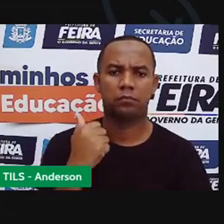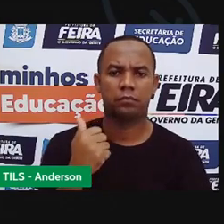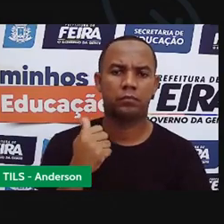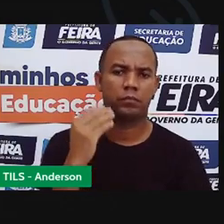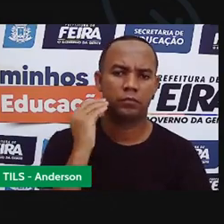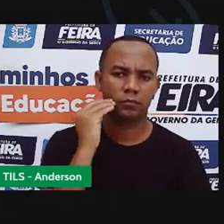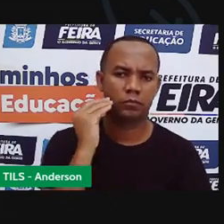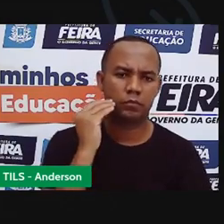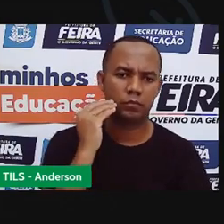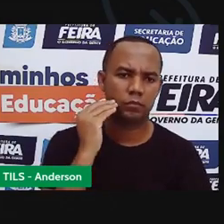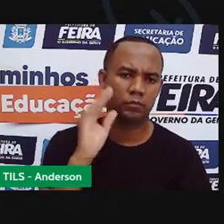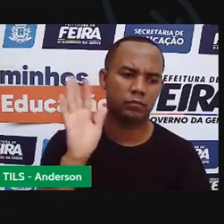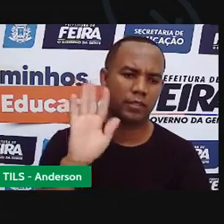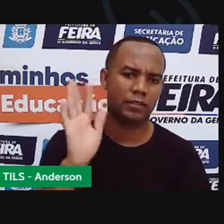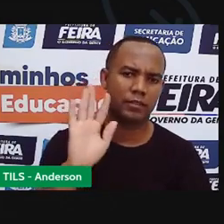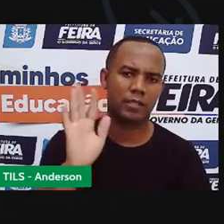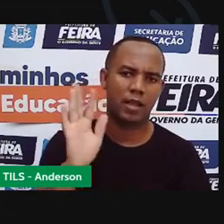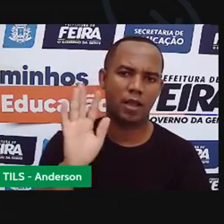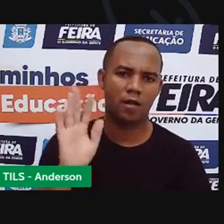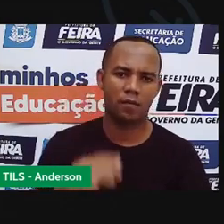um beijo pra você e até a nossa próxima aula. Tchau.